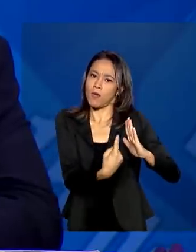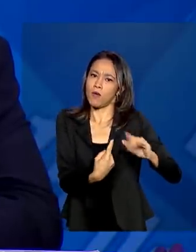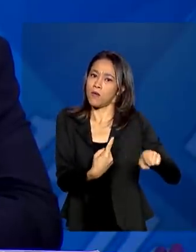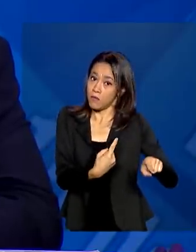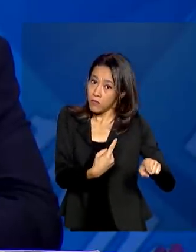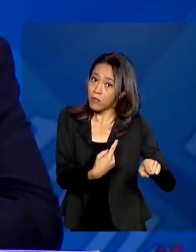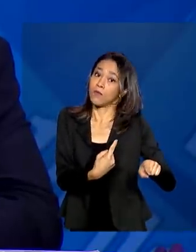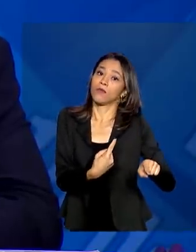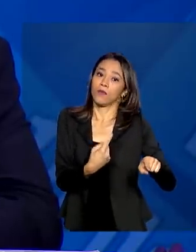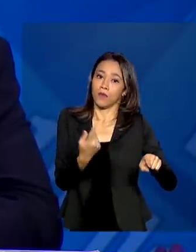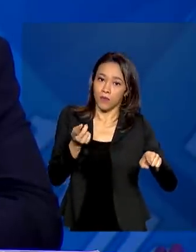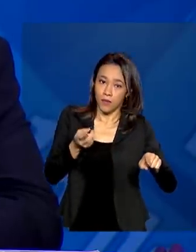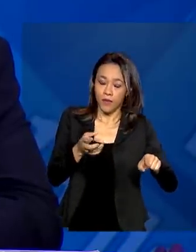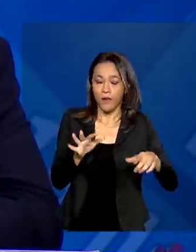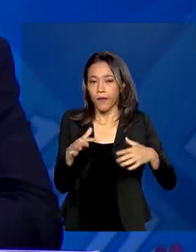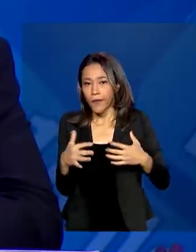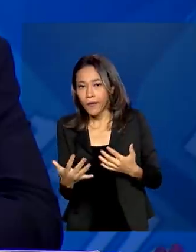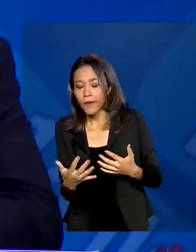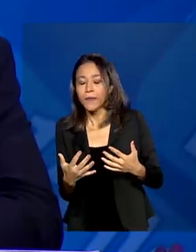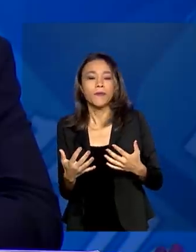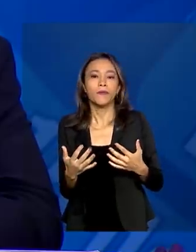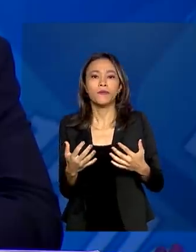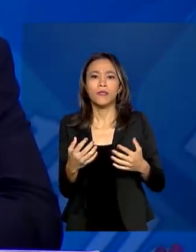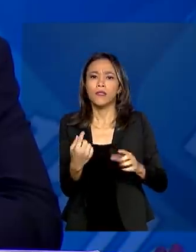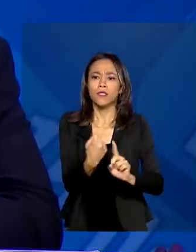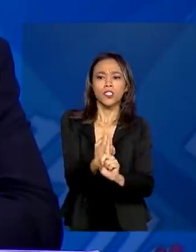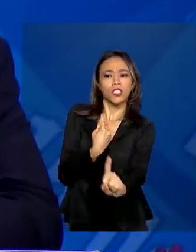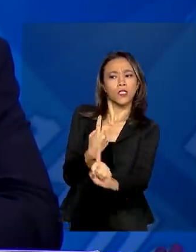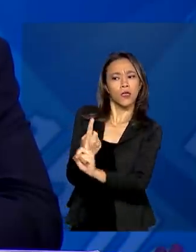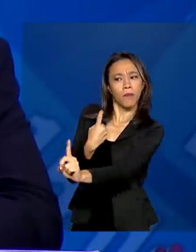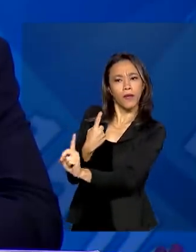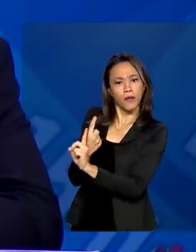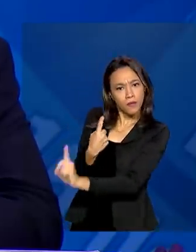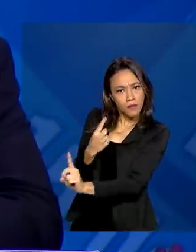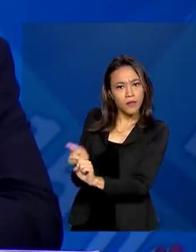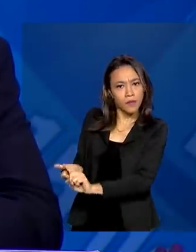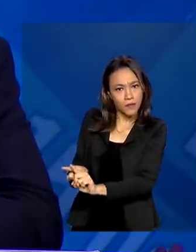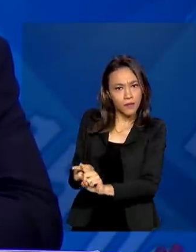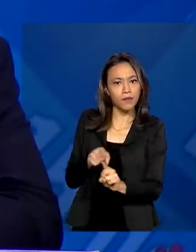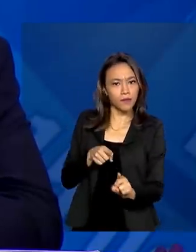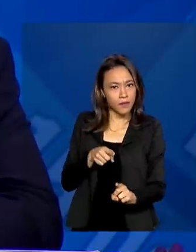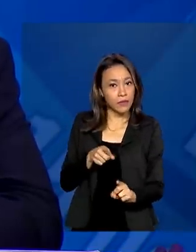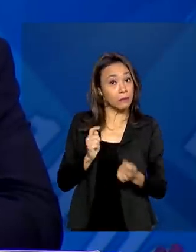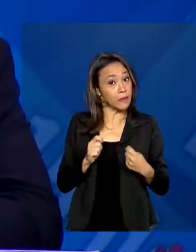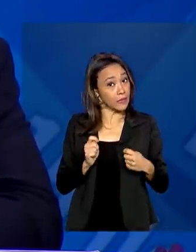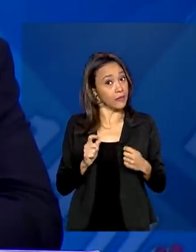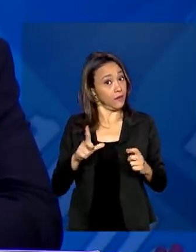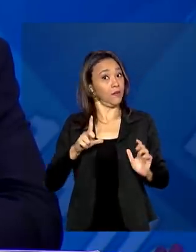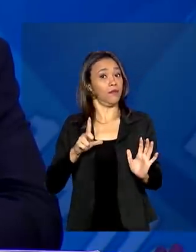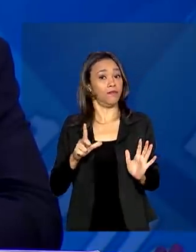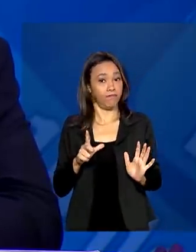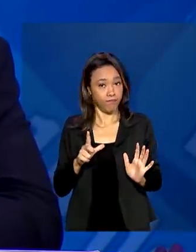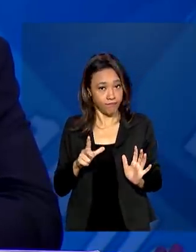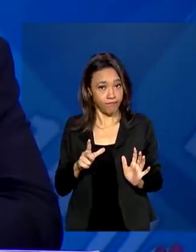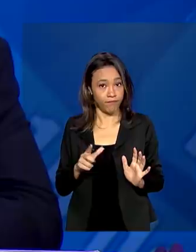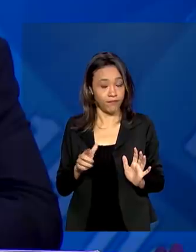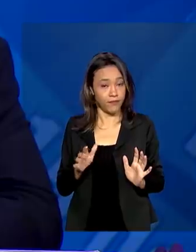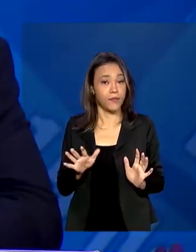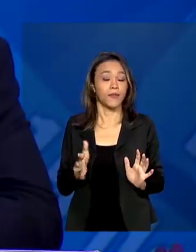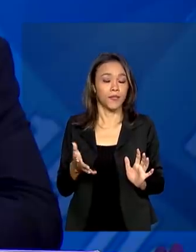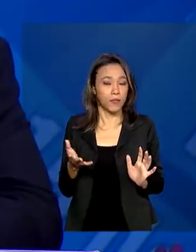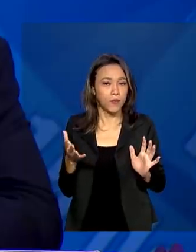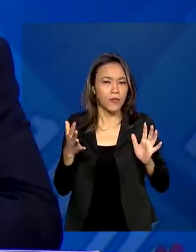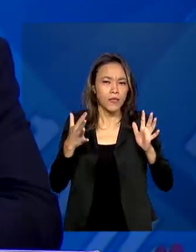algum grau ainda de distanciamento social, precisa ter também, muito